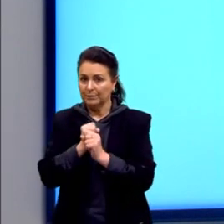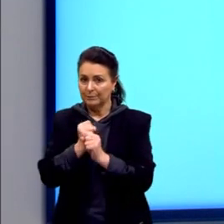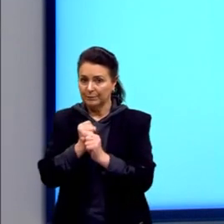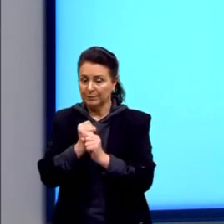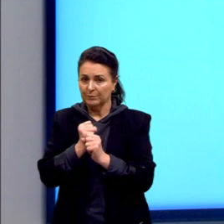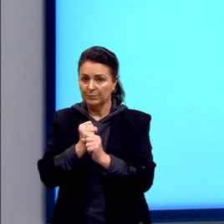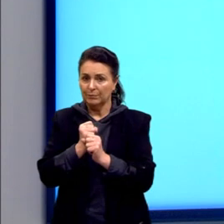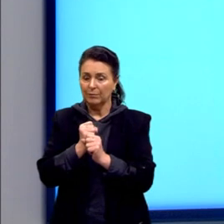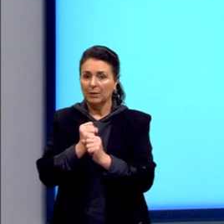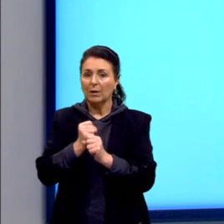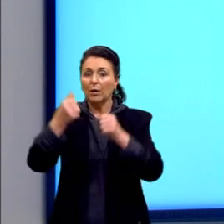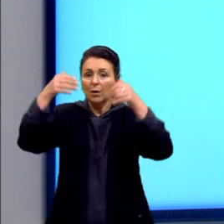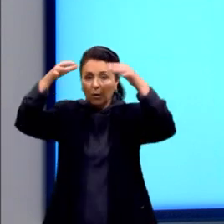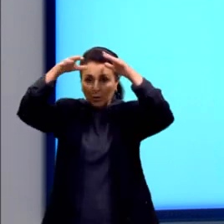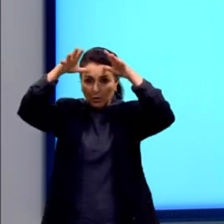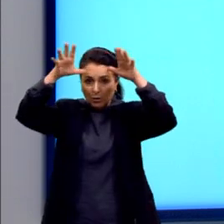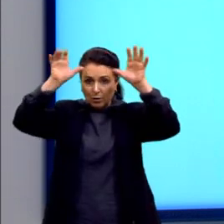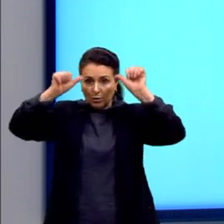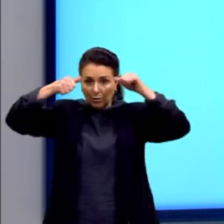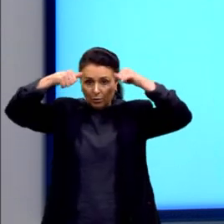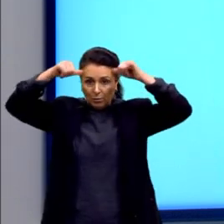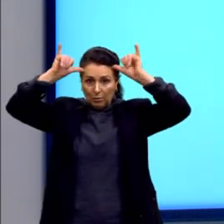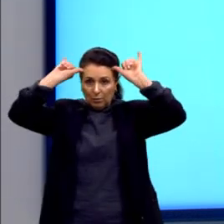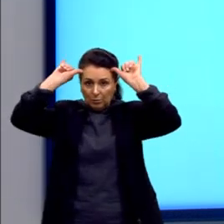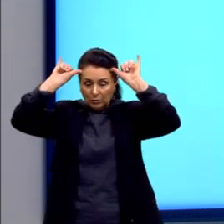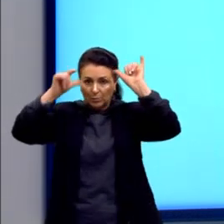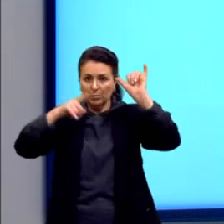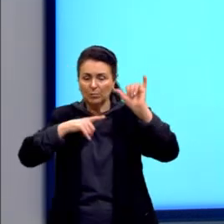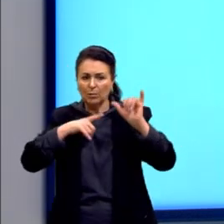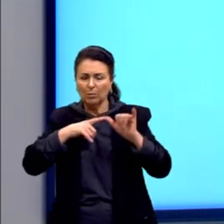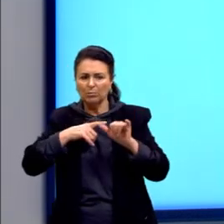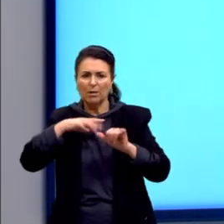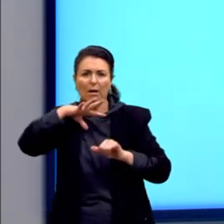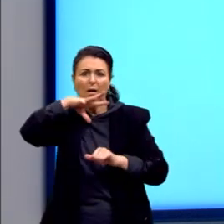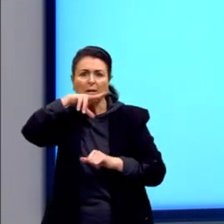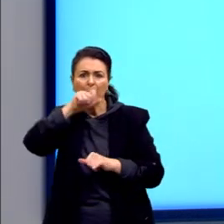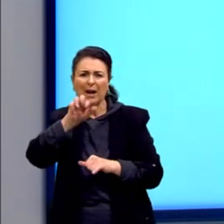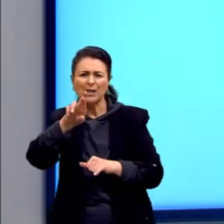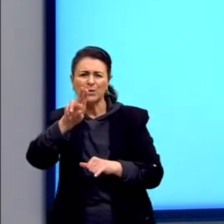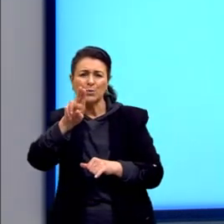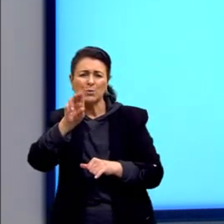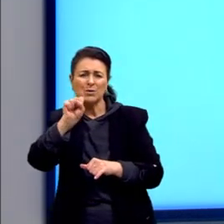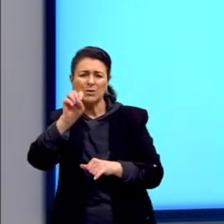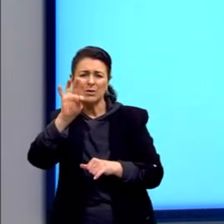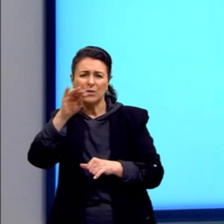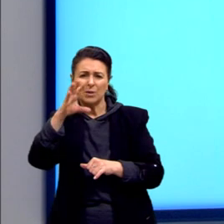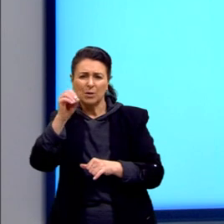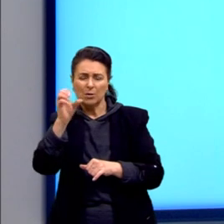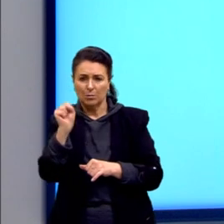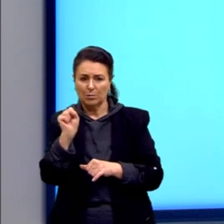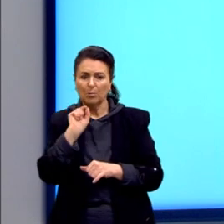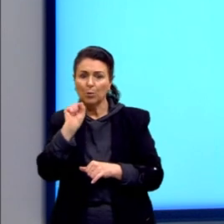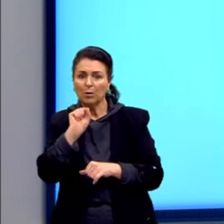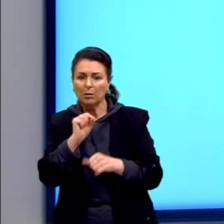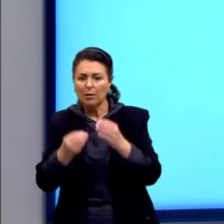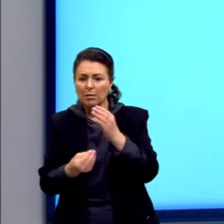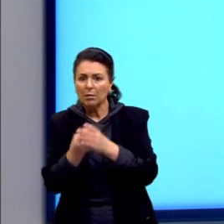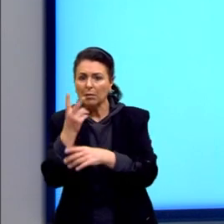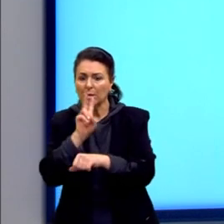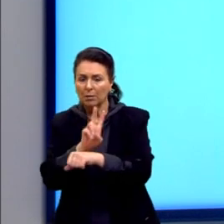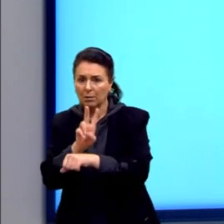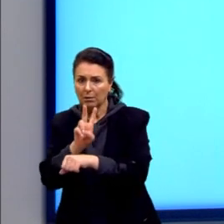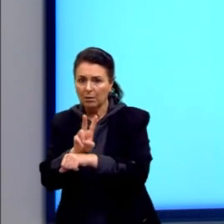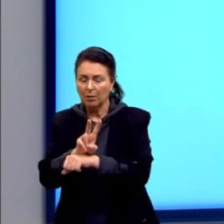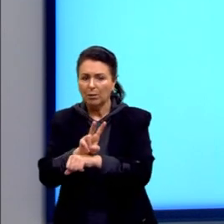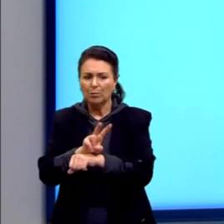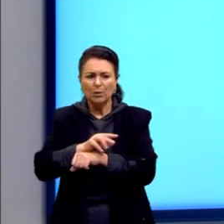Os búfalos são animais considerados rústicos pelos criadores. E, por isso, são deixados